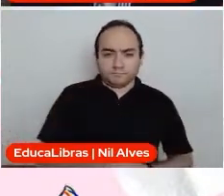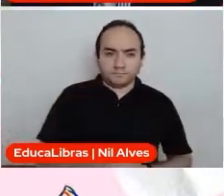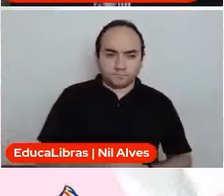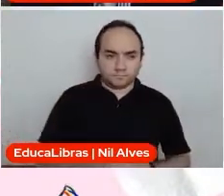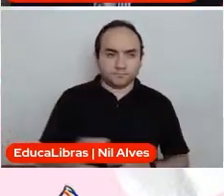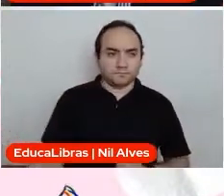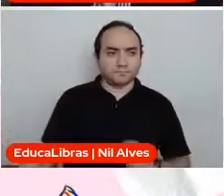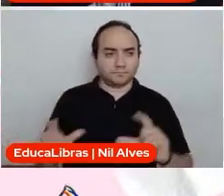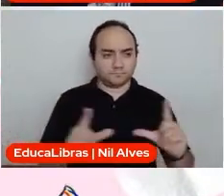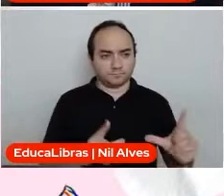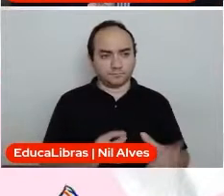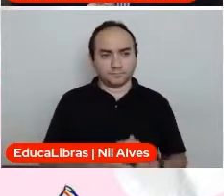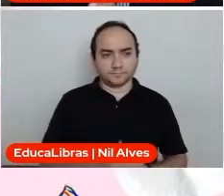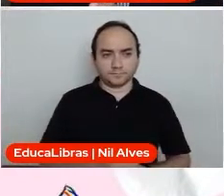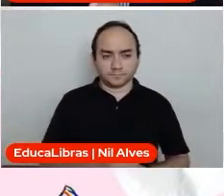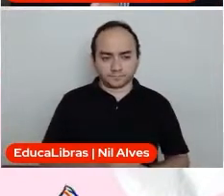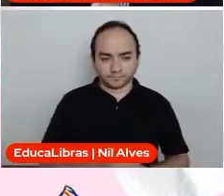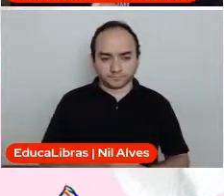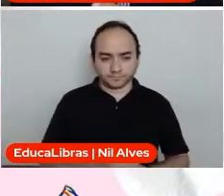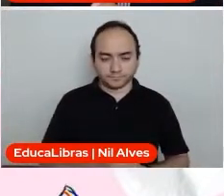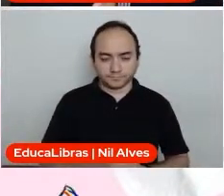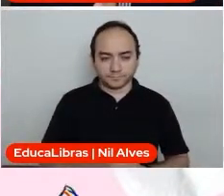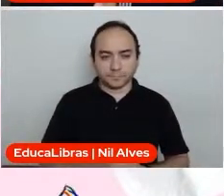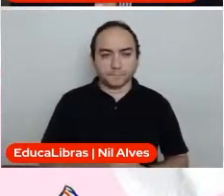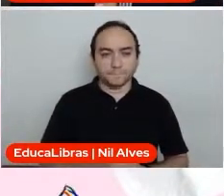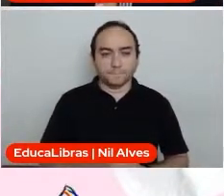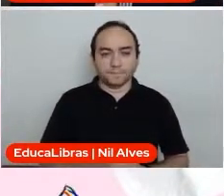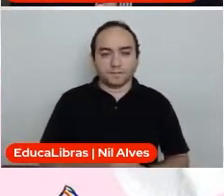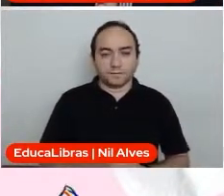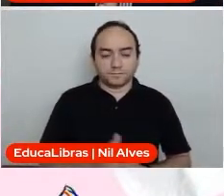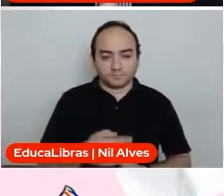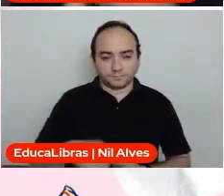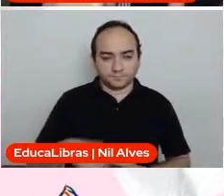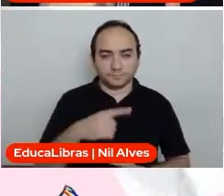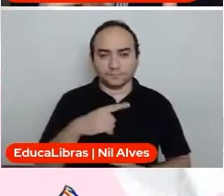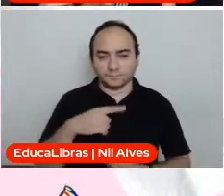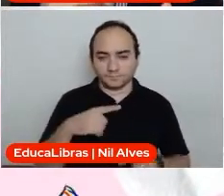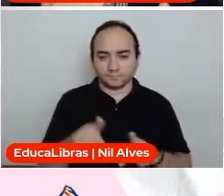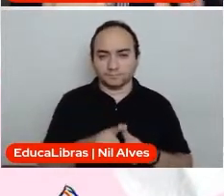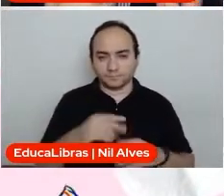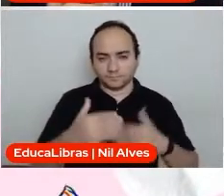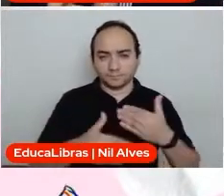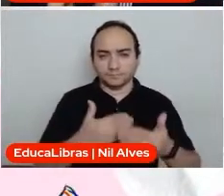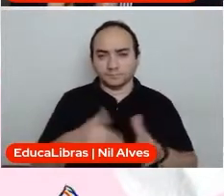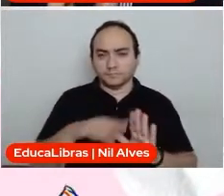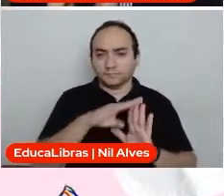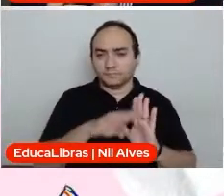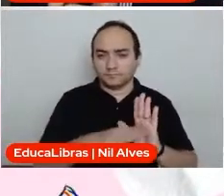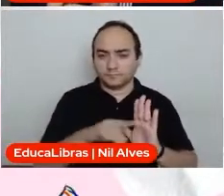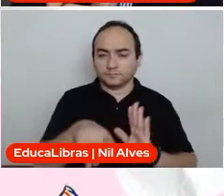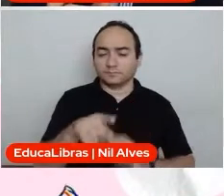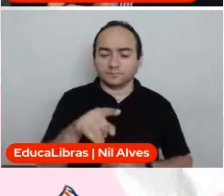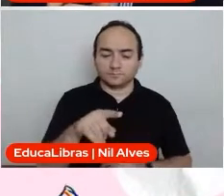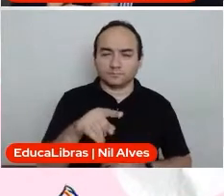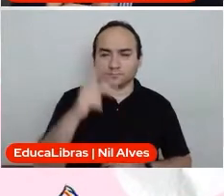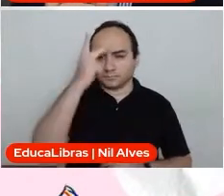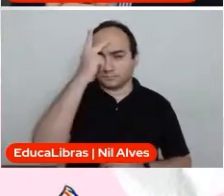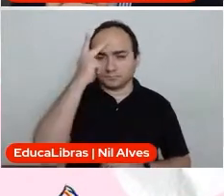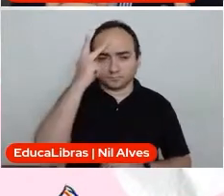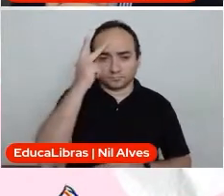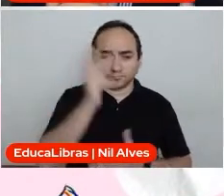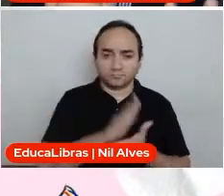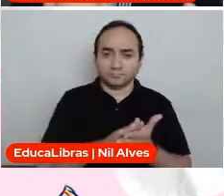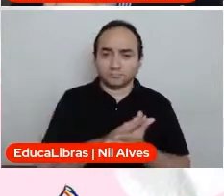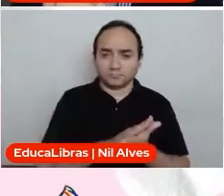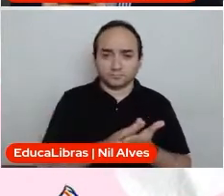favor. Nós temos aí também, pessoal, nesses próximos direitos, por exemplo, ninguém deve ser